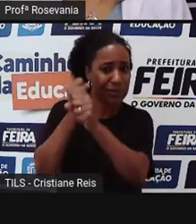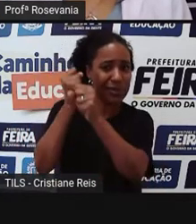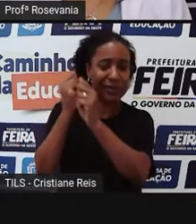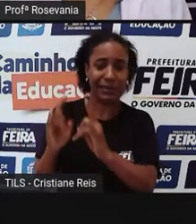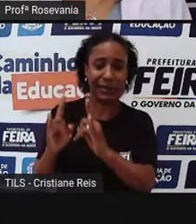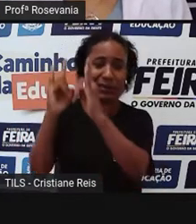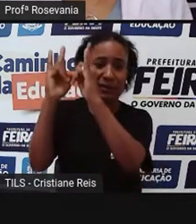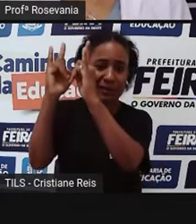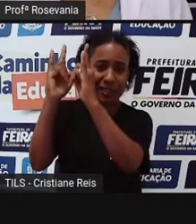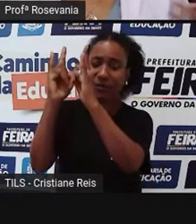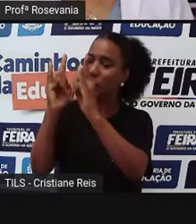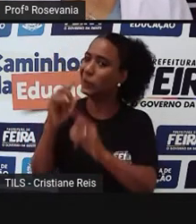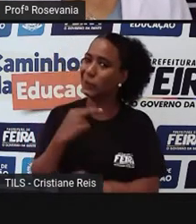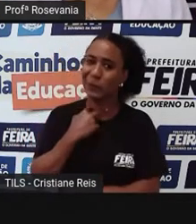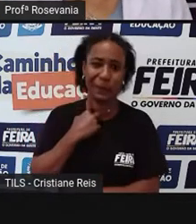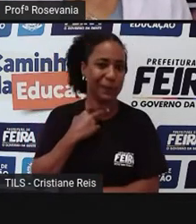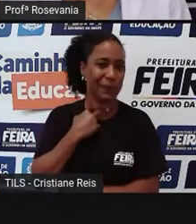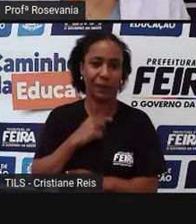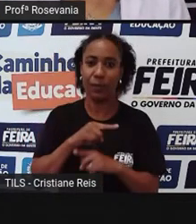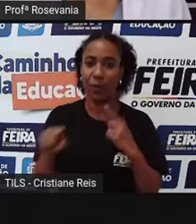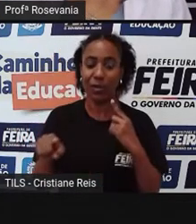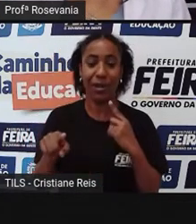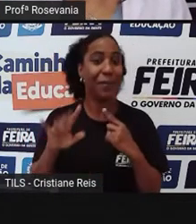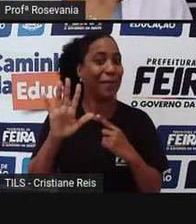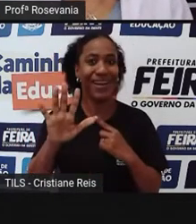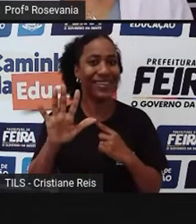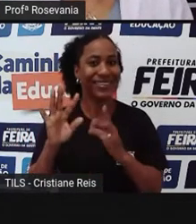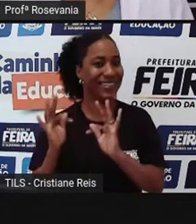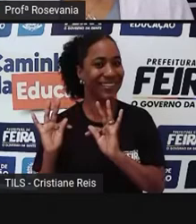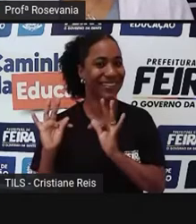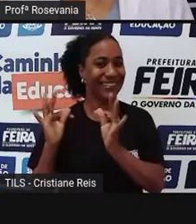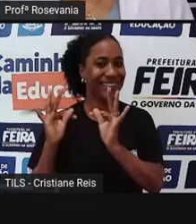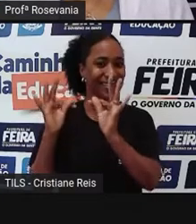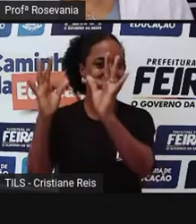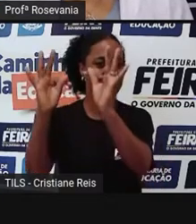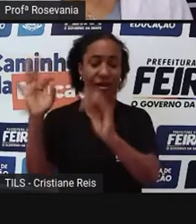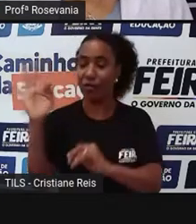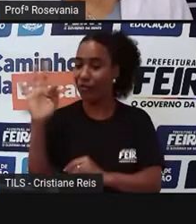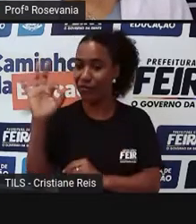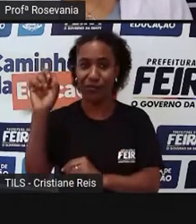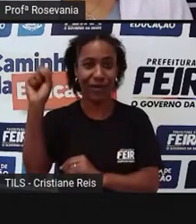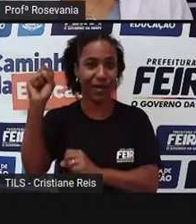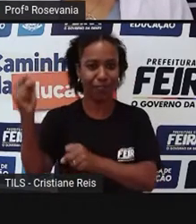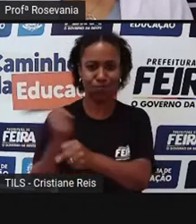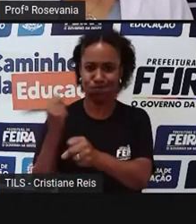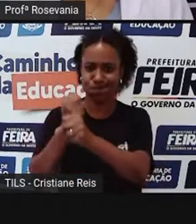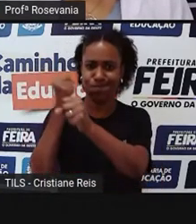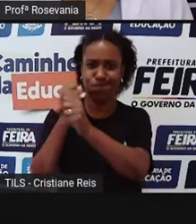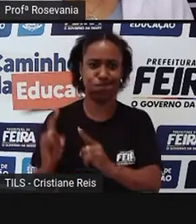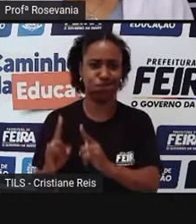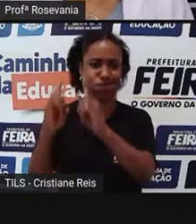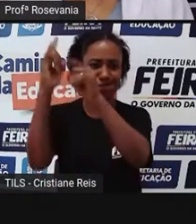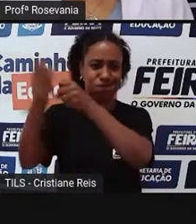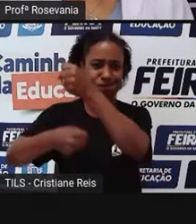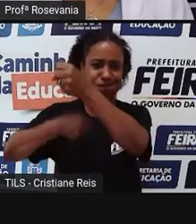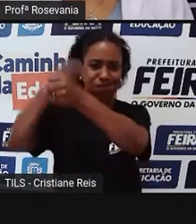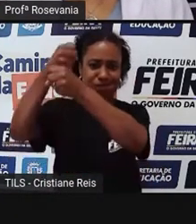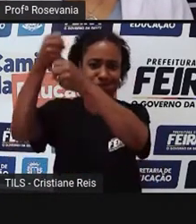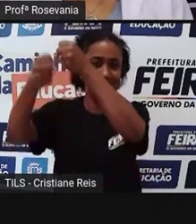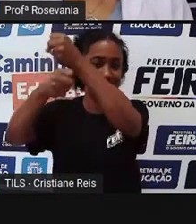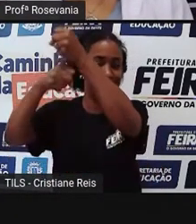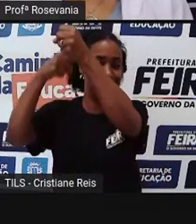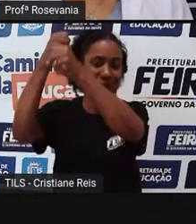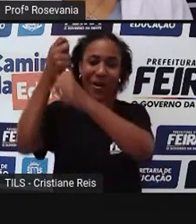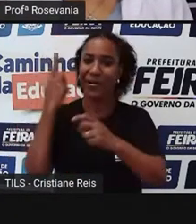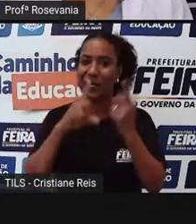estão observando o que o desenvolvimento tecnológico já está proporcionando isso pra gente. Essa imagem principal aqui, né, essa